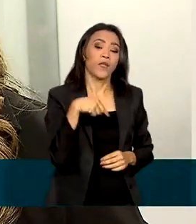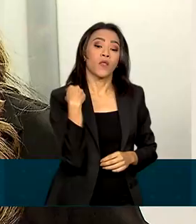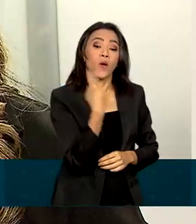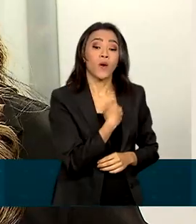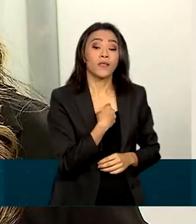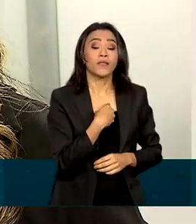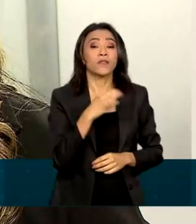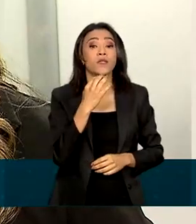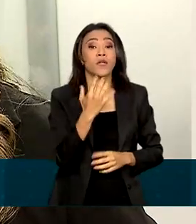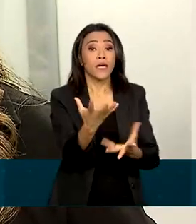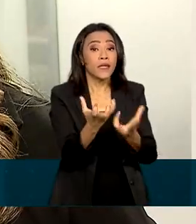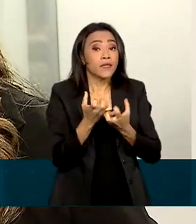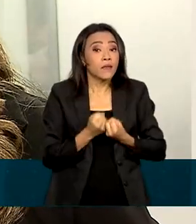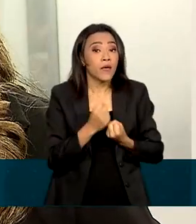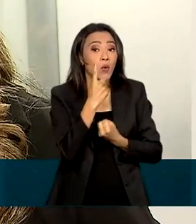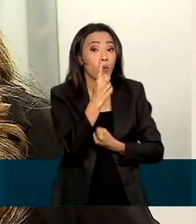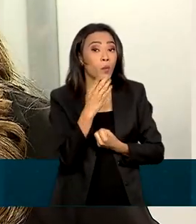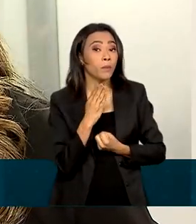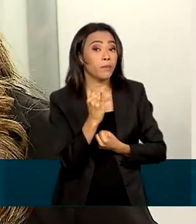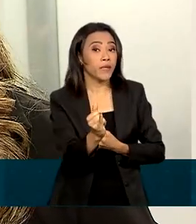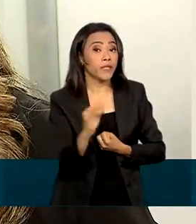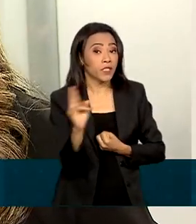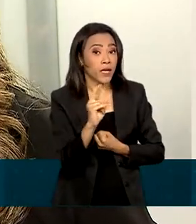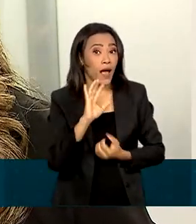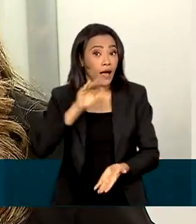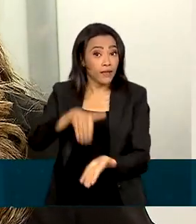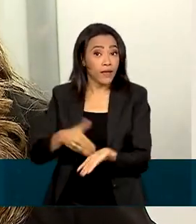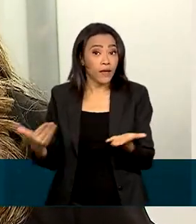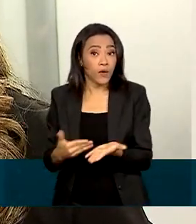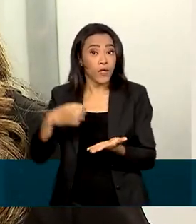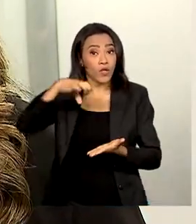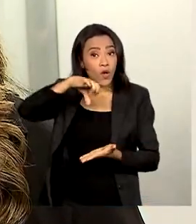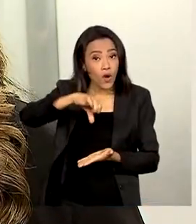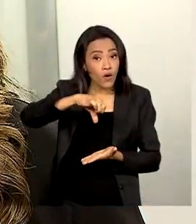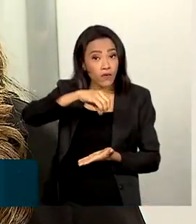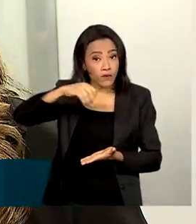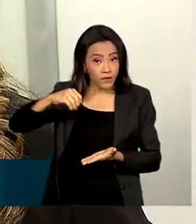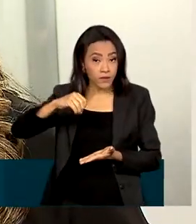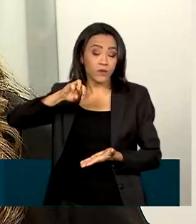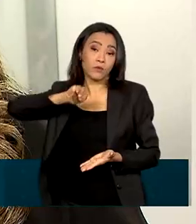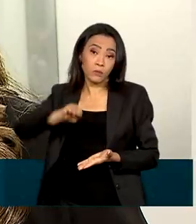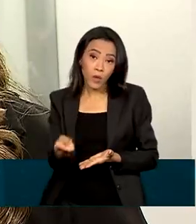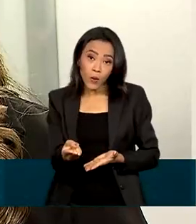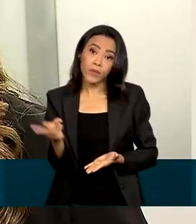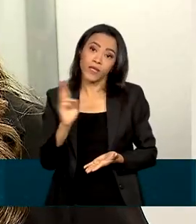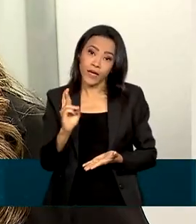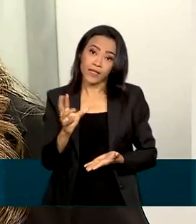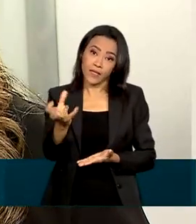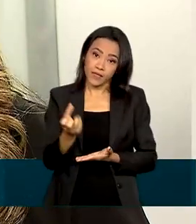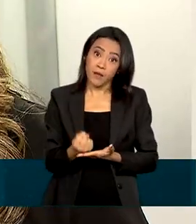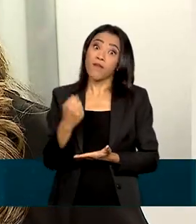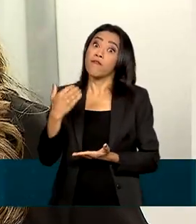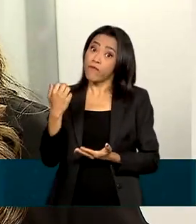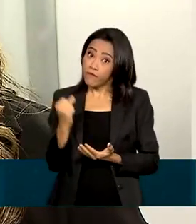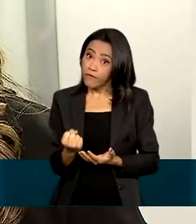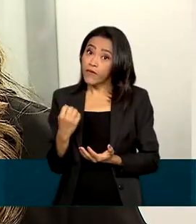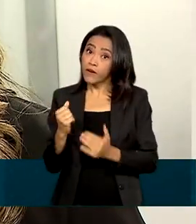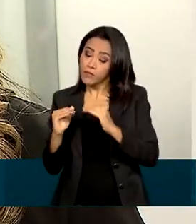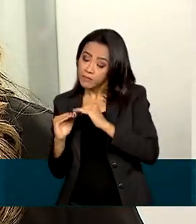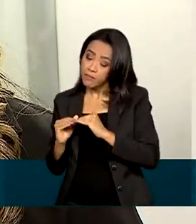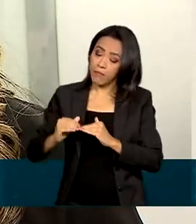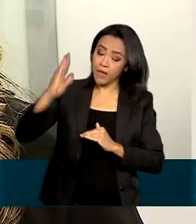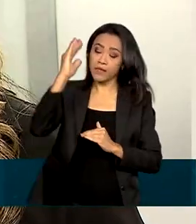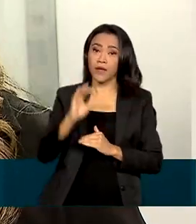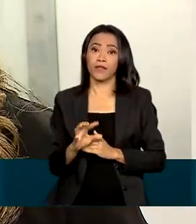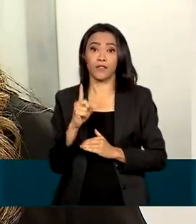um bilhão de reais. Até o momento já recebemos 900 milhões de reais. Então provavelmente vamos ultrapassar essa